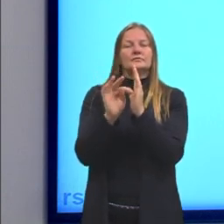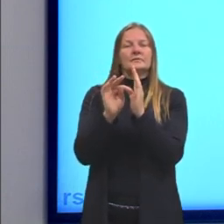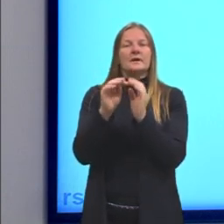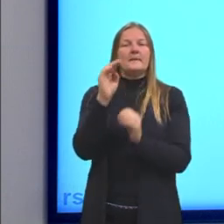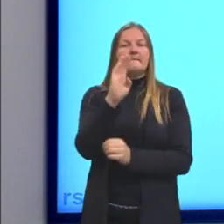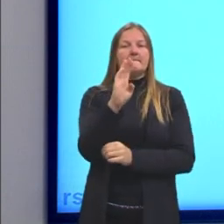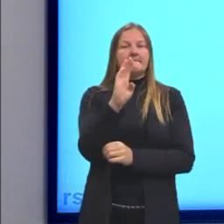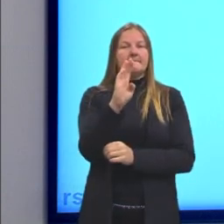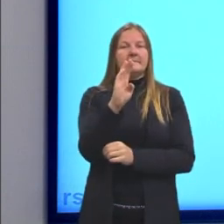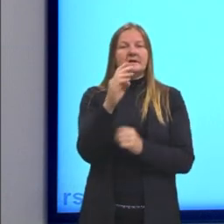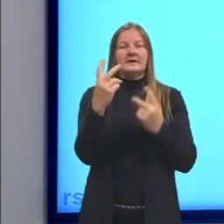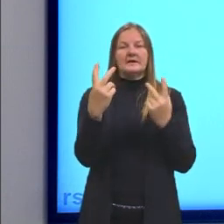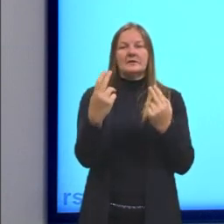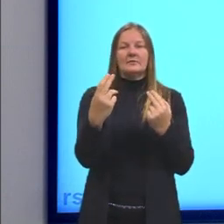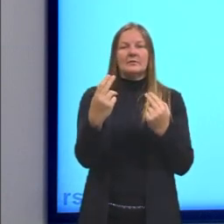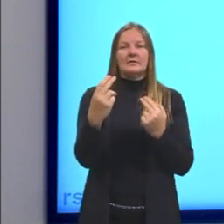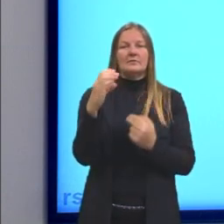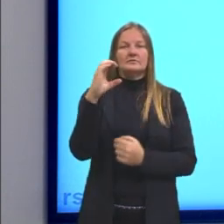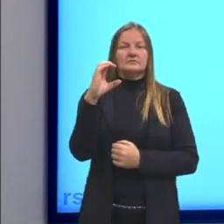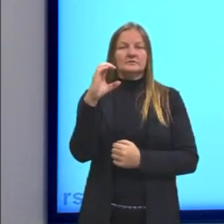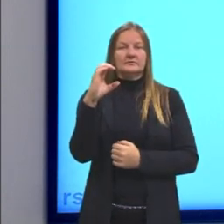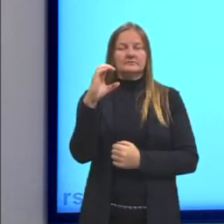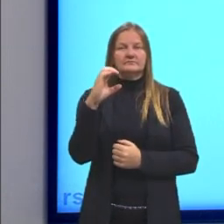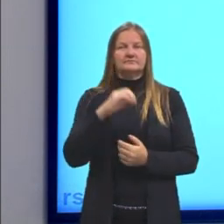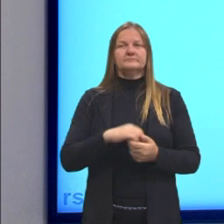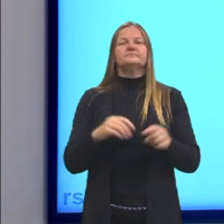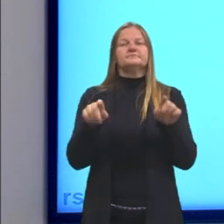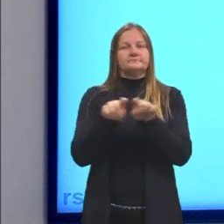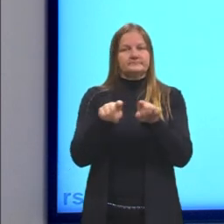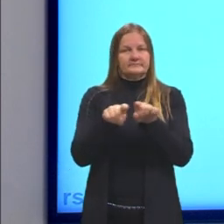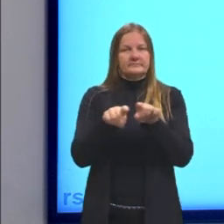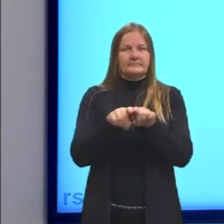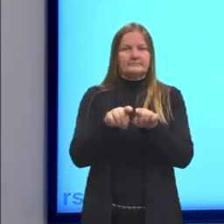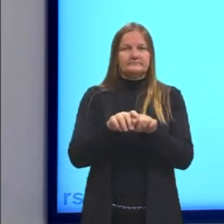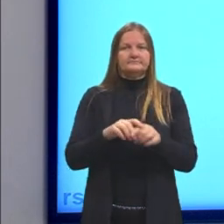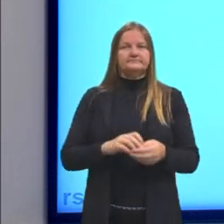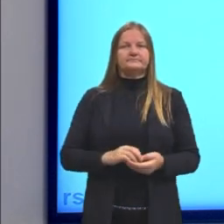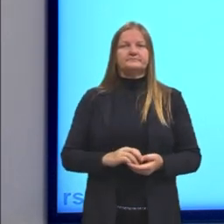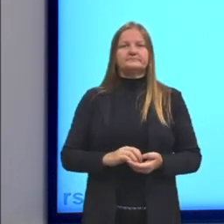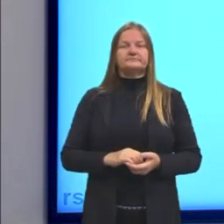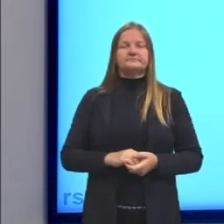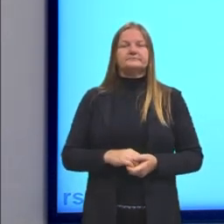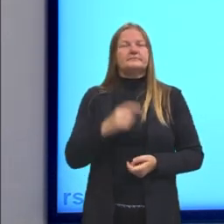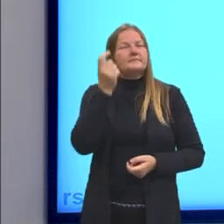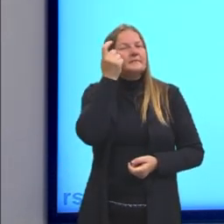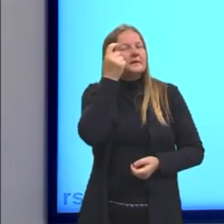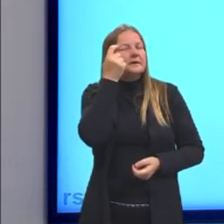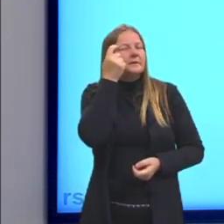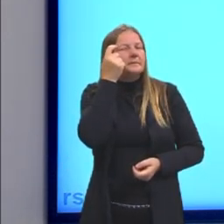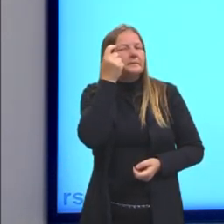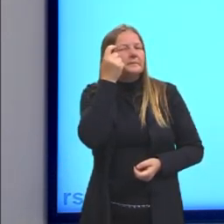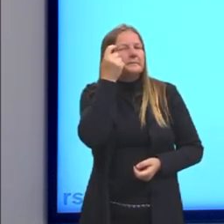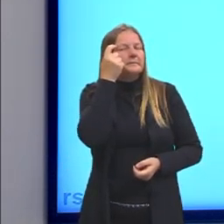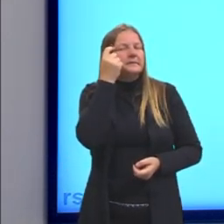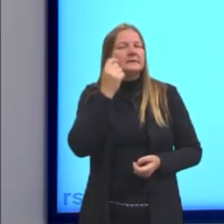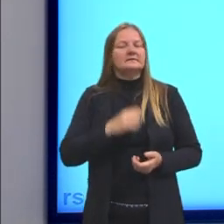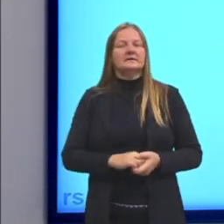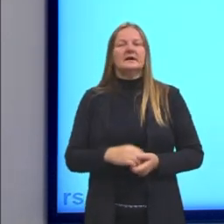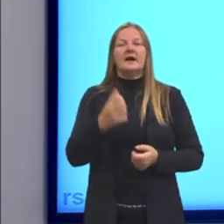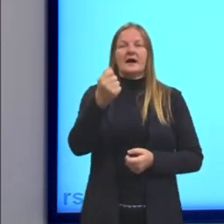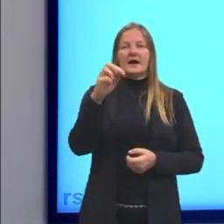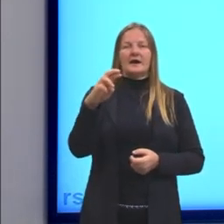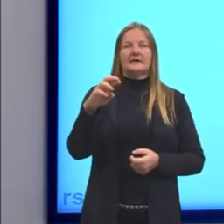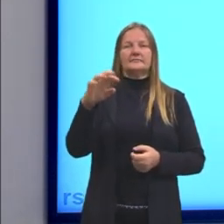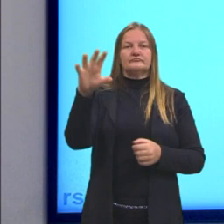corpo B é igual à temperatura do corpo C também. Se a gente pensar um pouquinho, a temperatura do A é